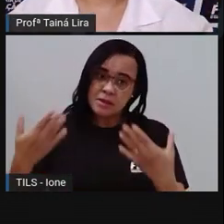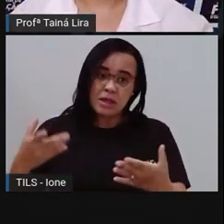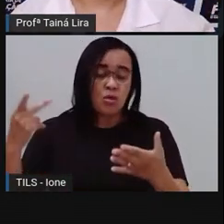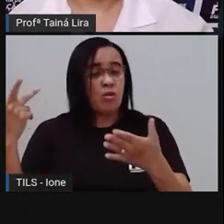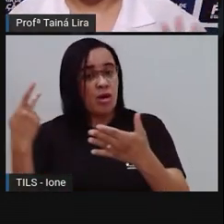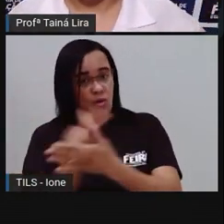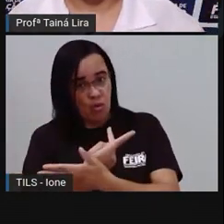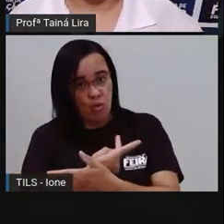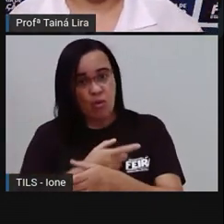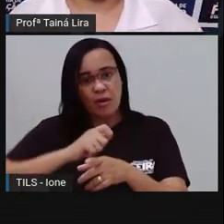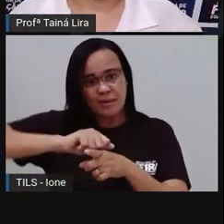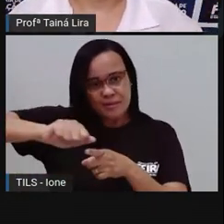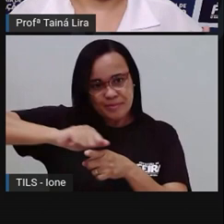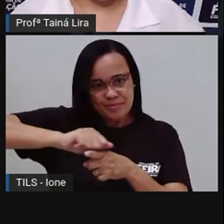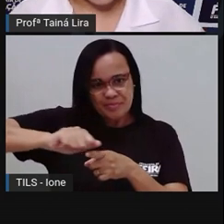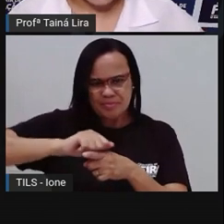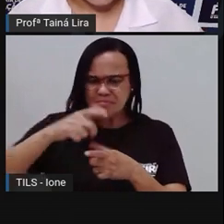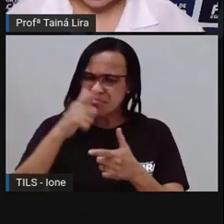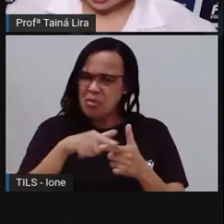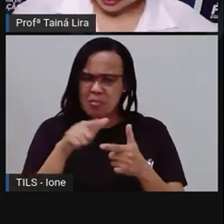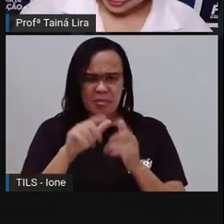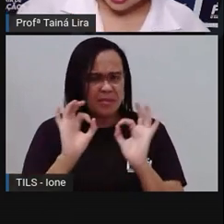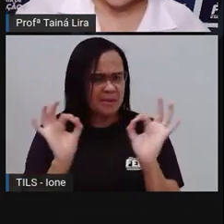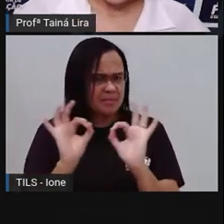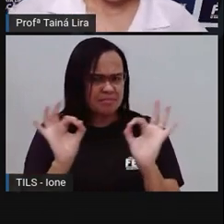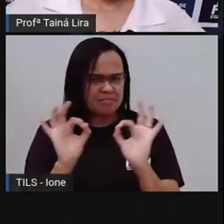Isso aí não tem problema nenhum, tá certo?